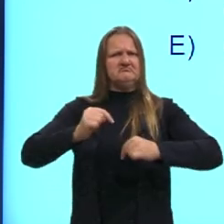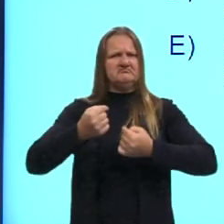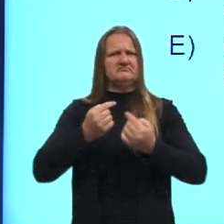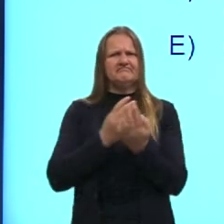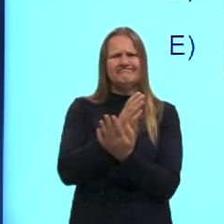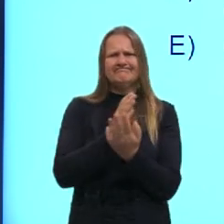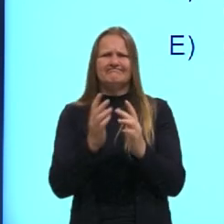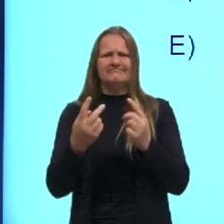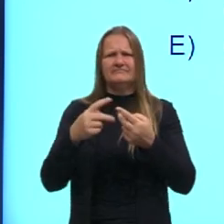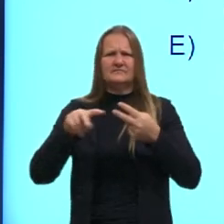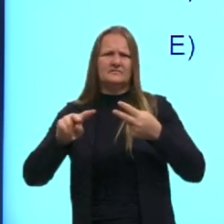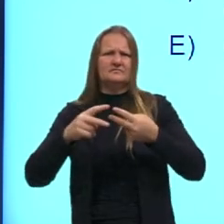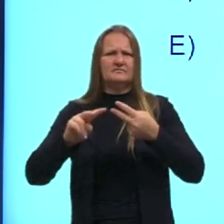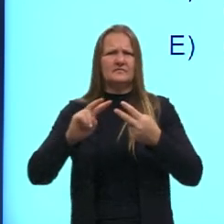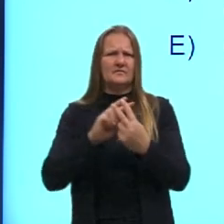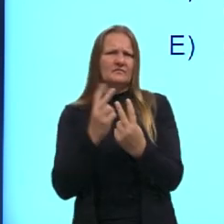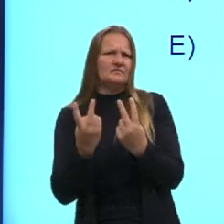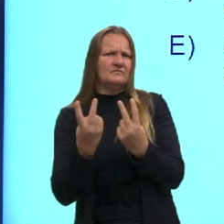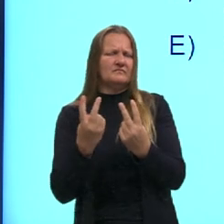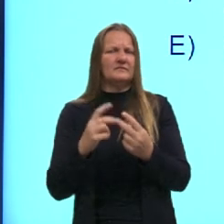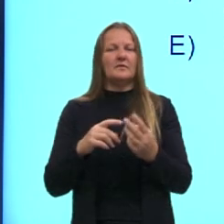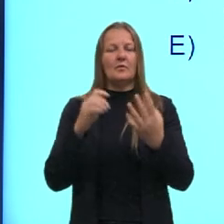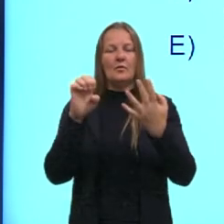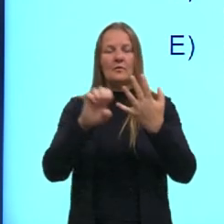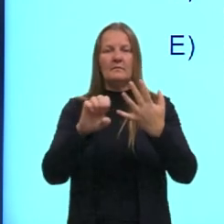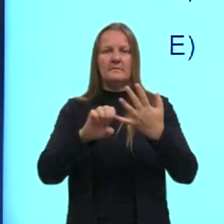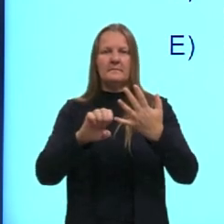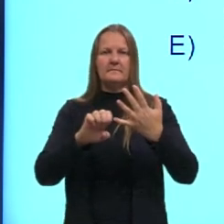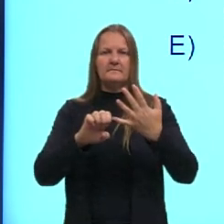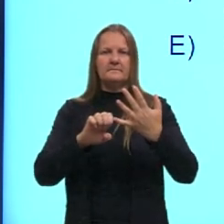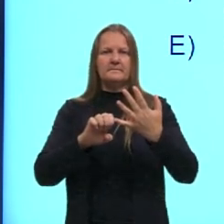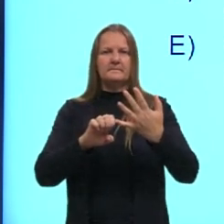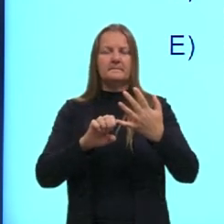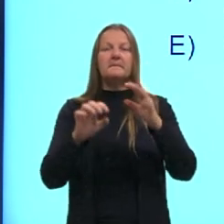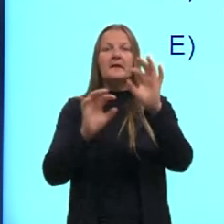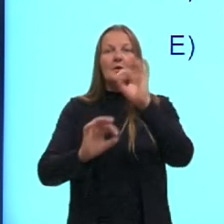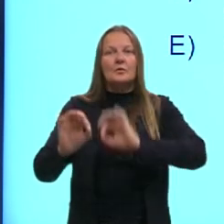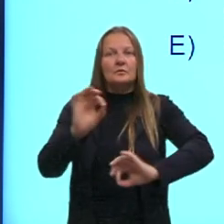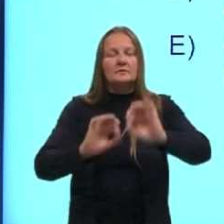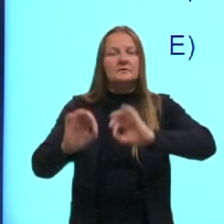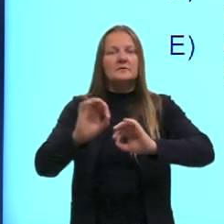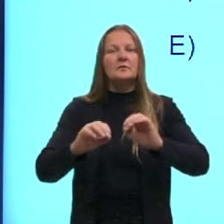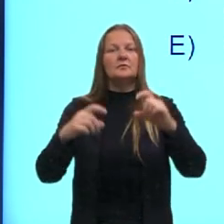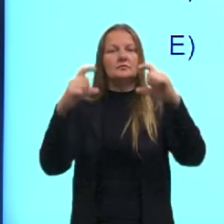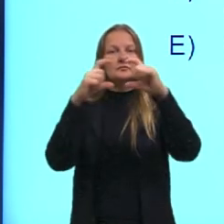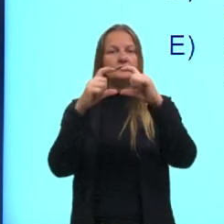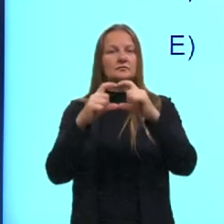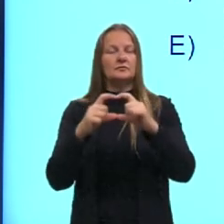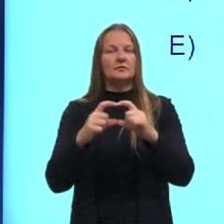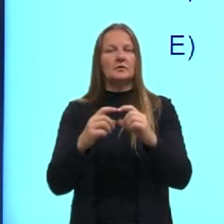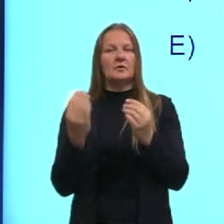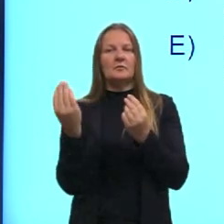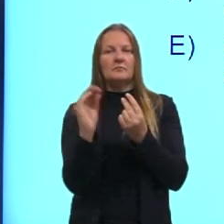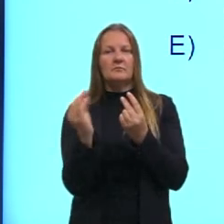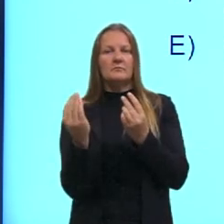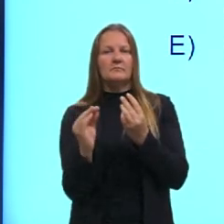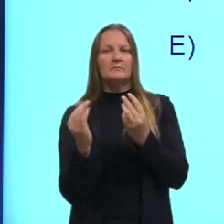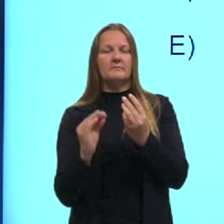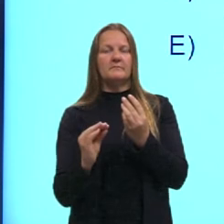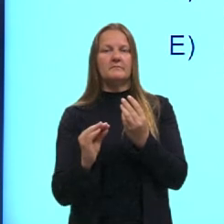sentido opostos? ou letra E da ordenação de orações justapostas